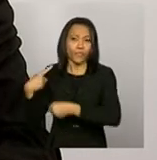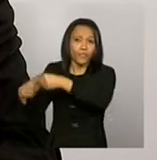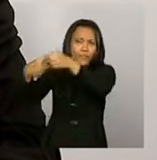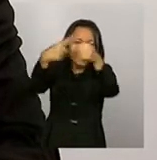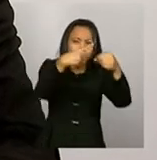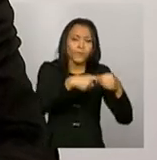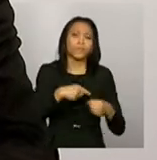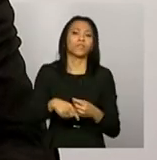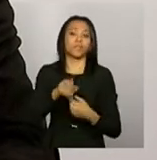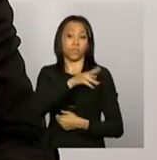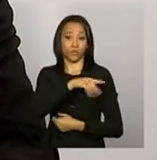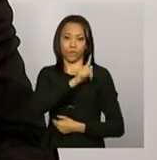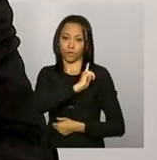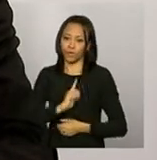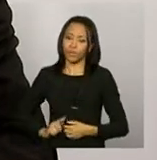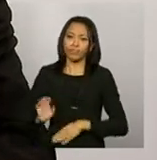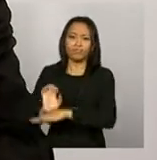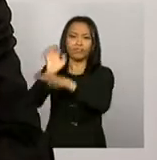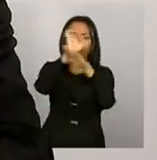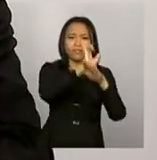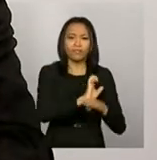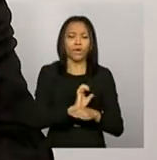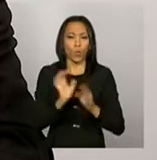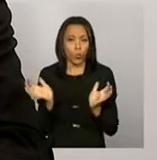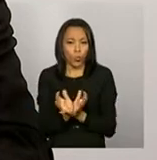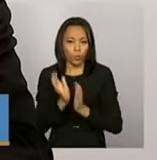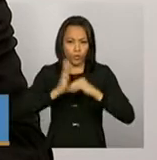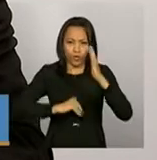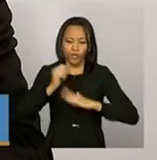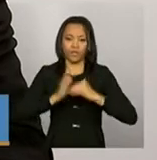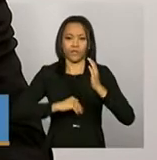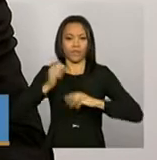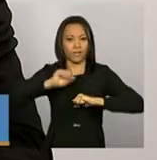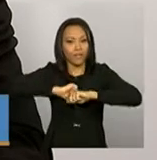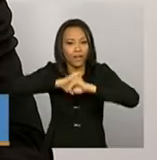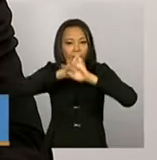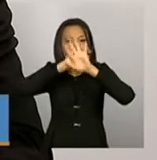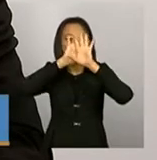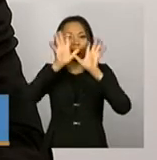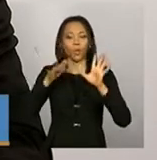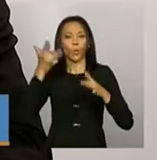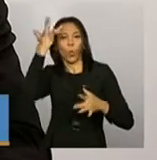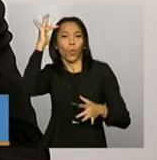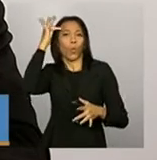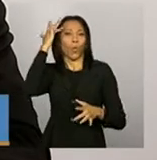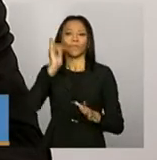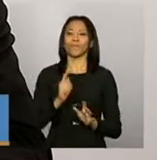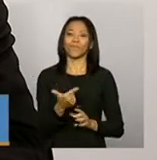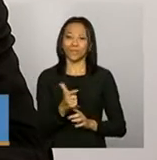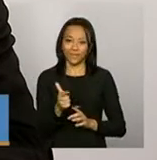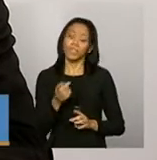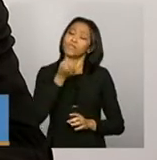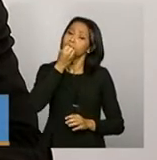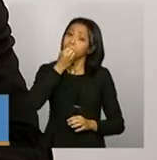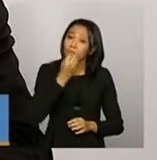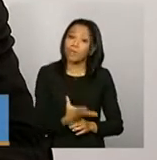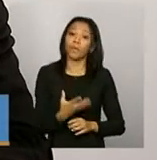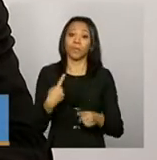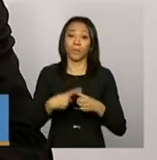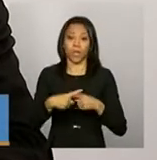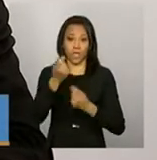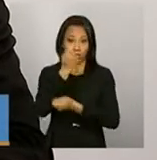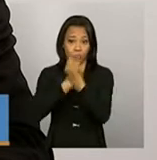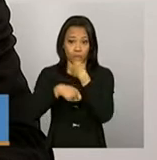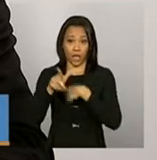estaduais estão com equipes mais definidas na área de assistência social e isso se deve, em grande medida, à gestão do cadastro único do programa